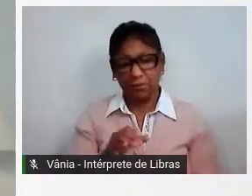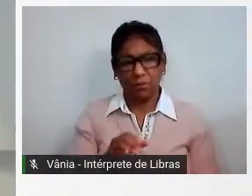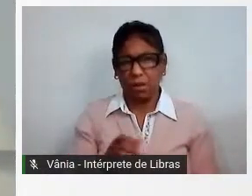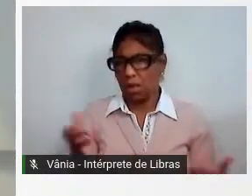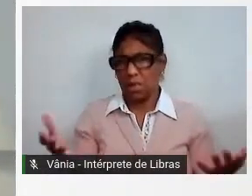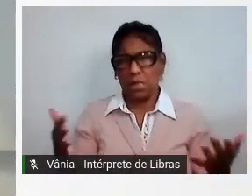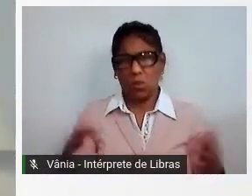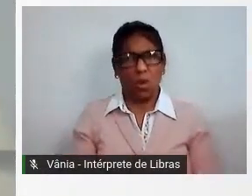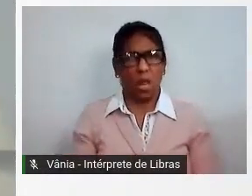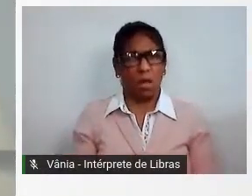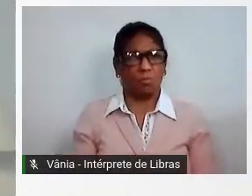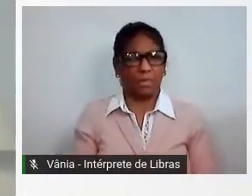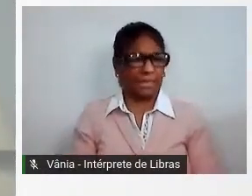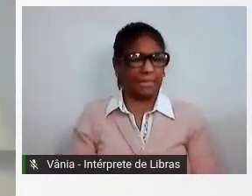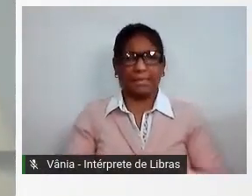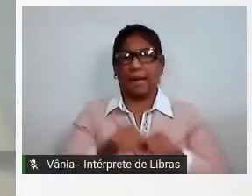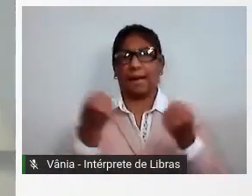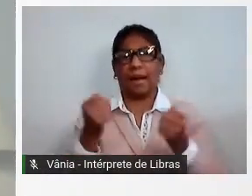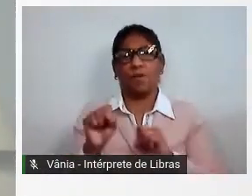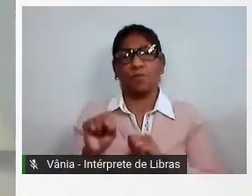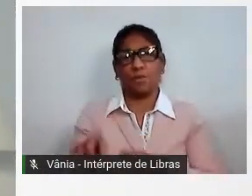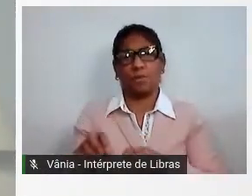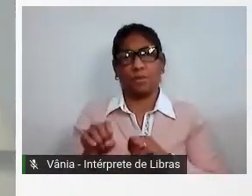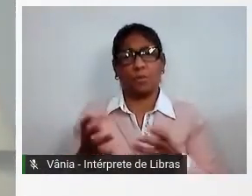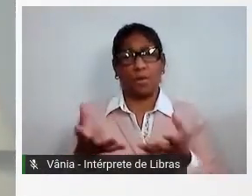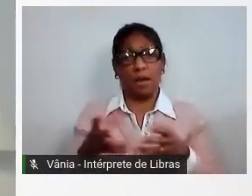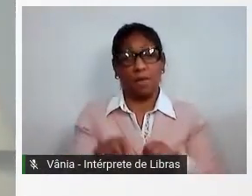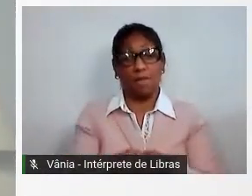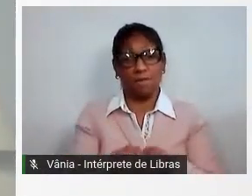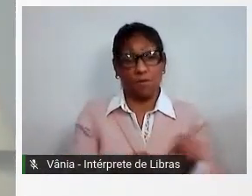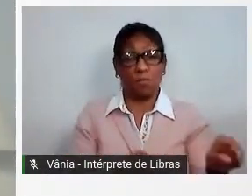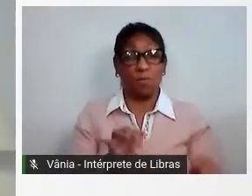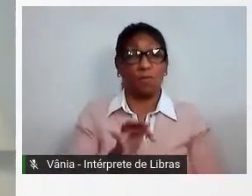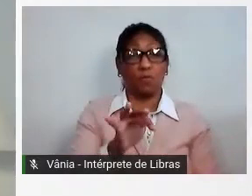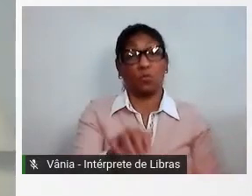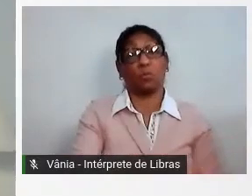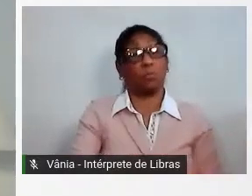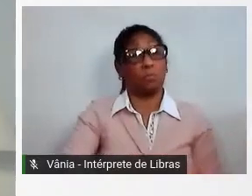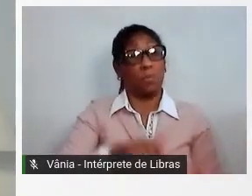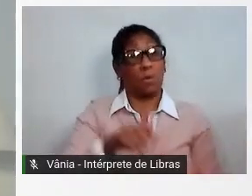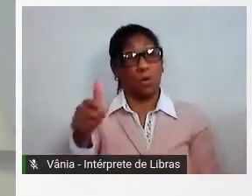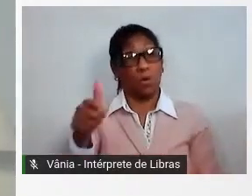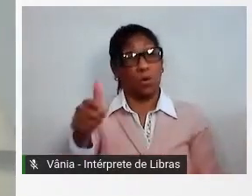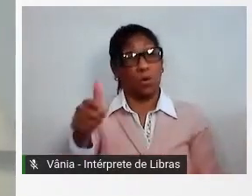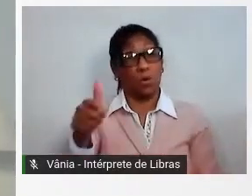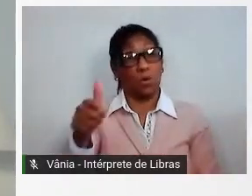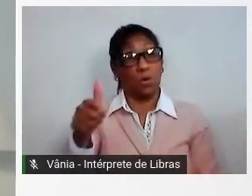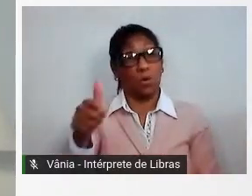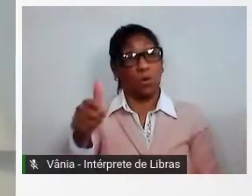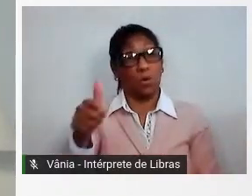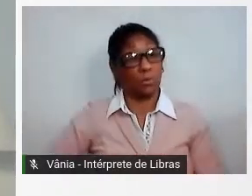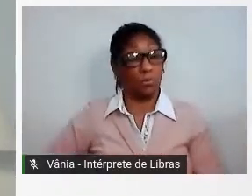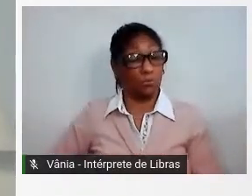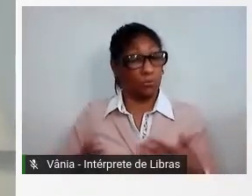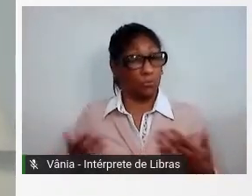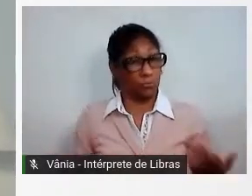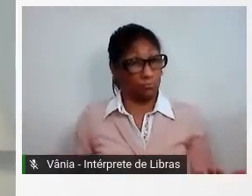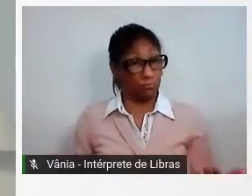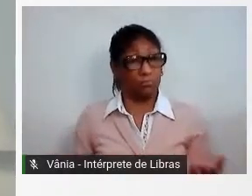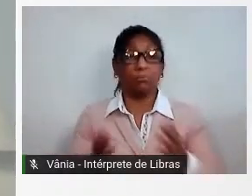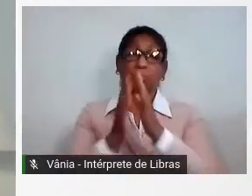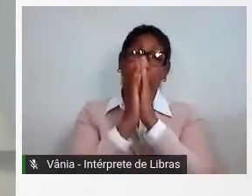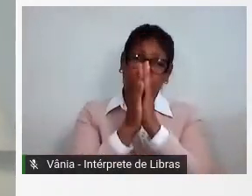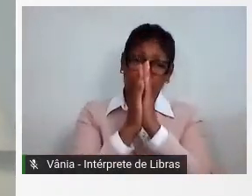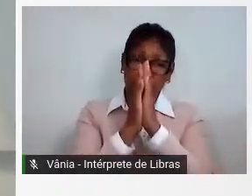deformar o futuro, nós queremos a formação de um futuro melhor para todos os gaúchos. E, portanto, conclamo os